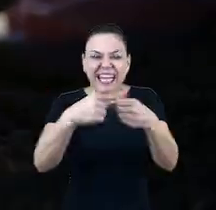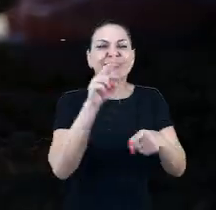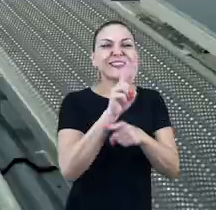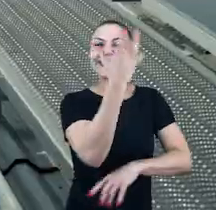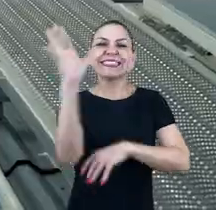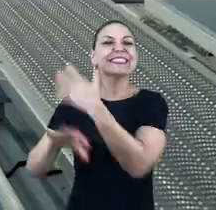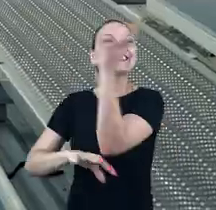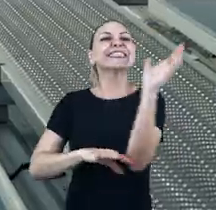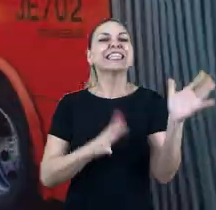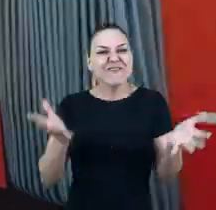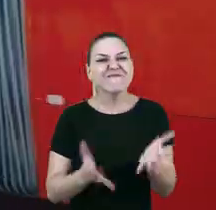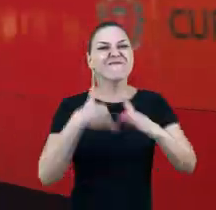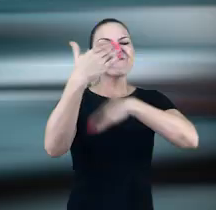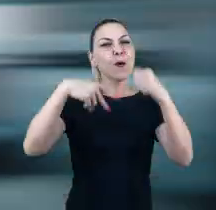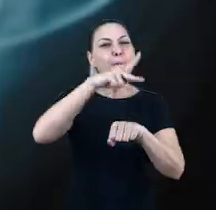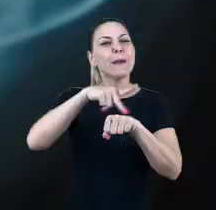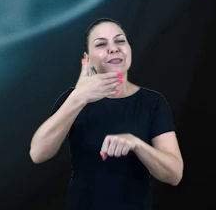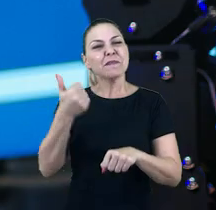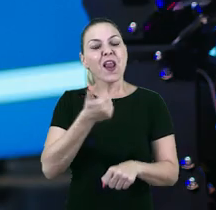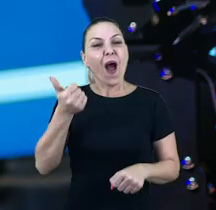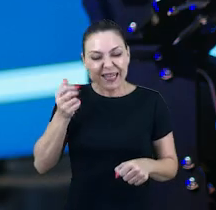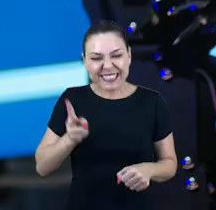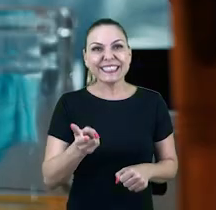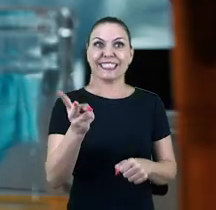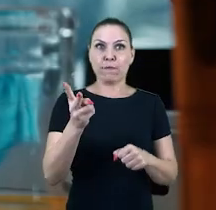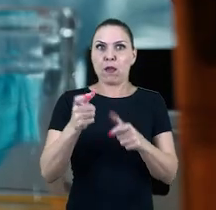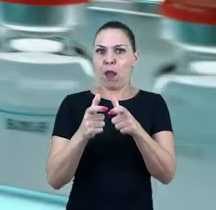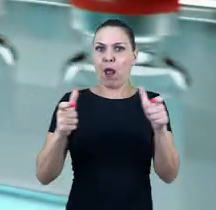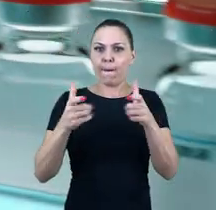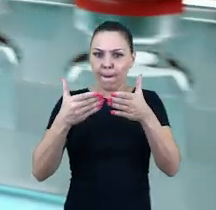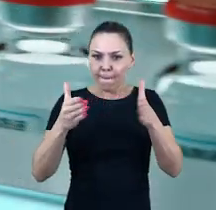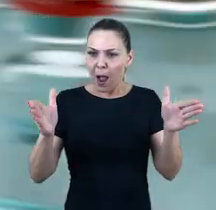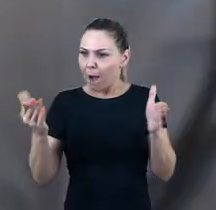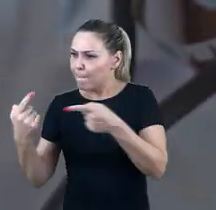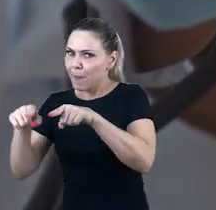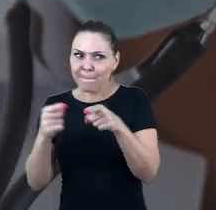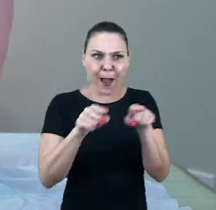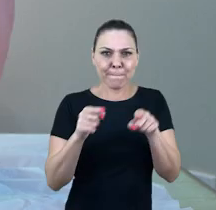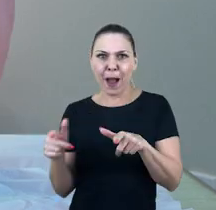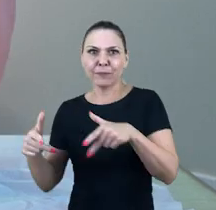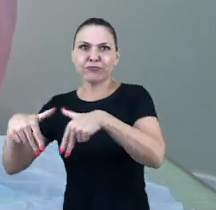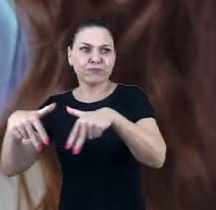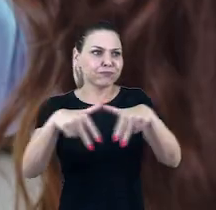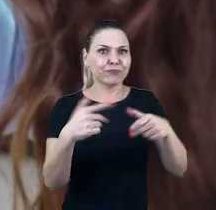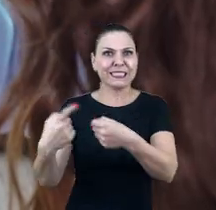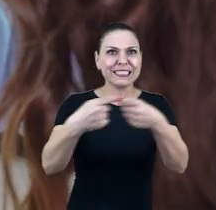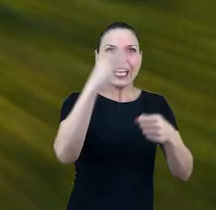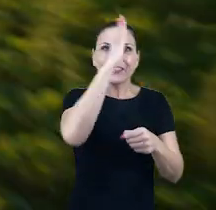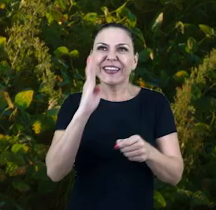a natureza e impulsionando o país. O Novo PAC amplia os caminhos que conectam nossas cidades e o Brasil com o mundo.